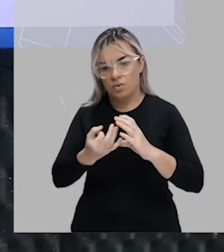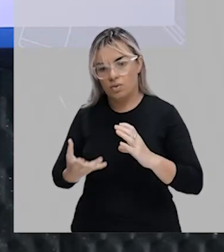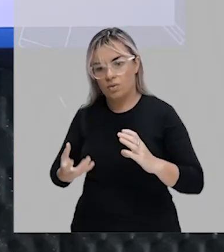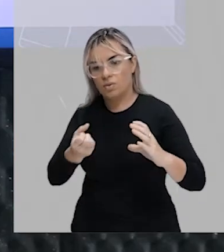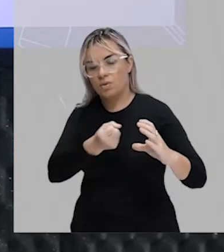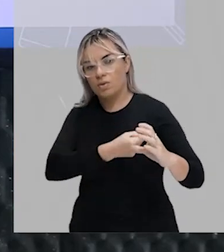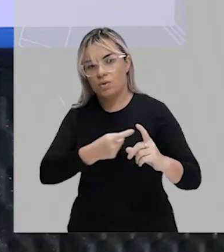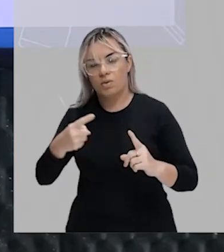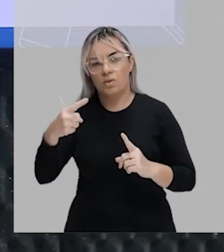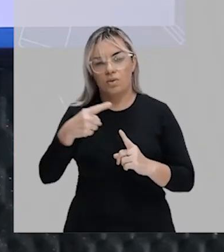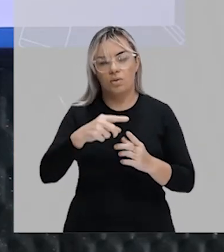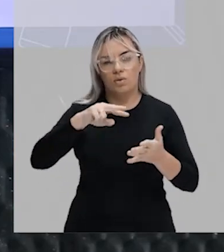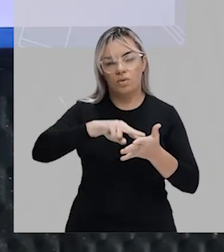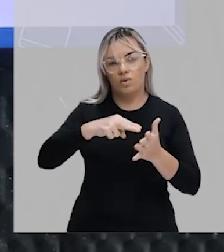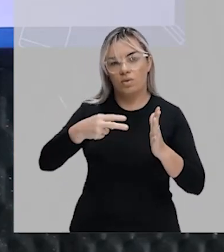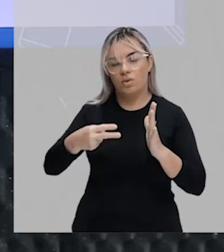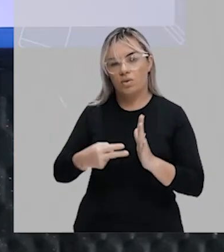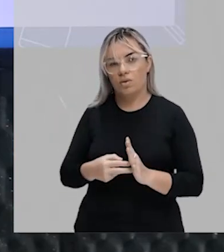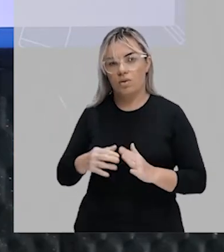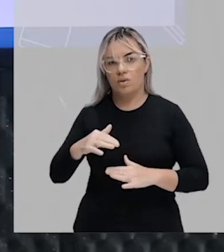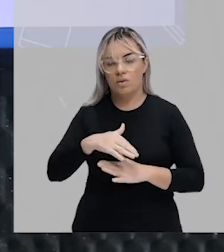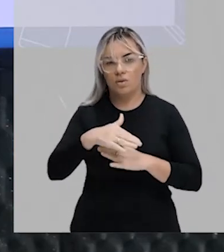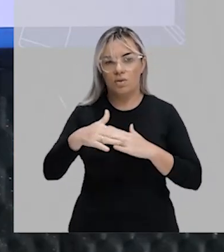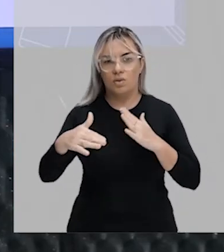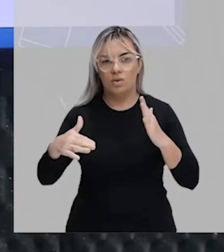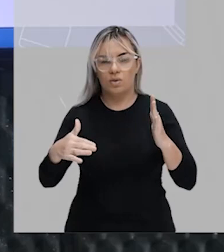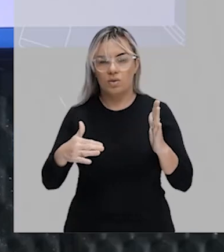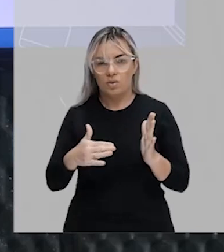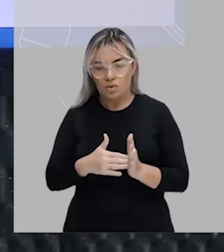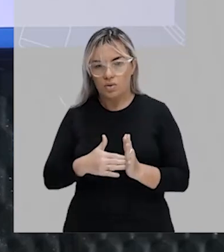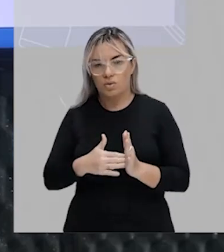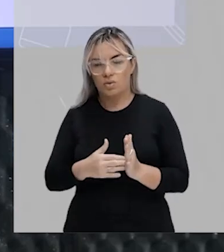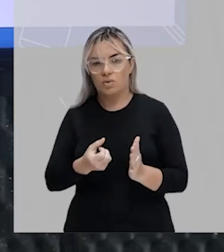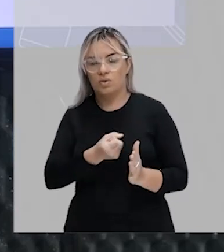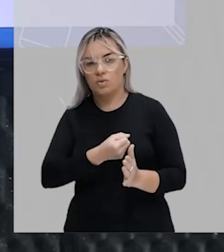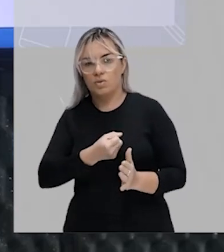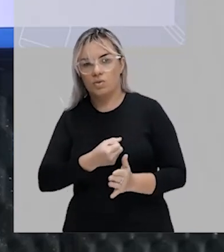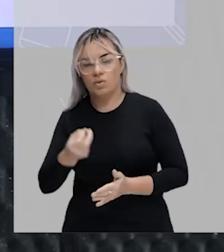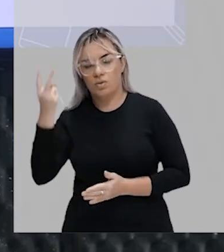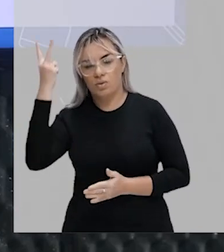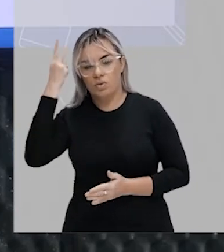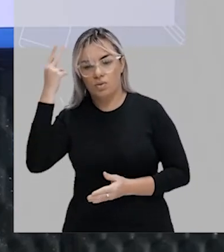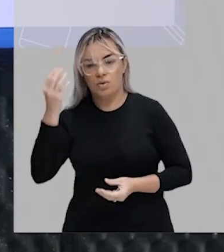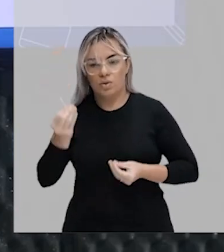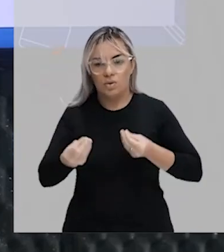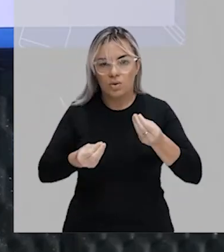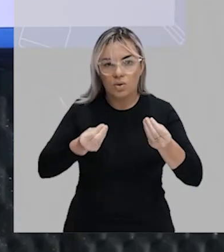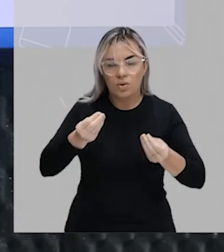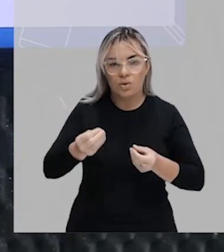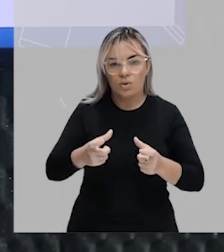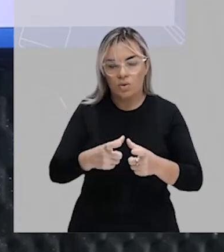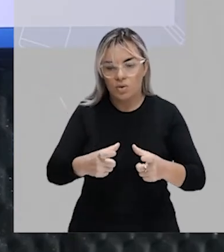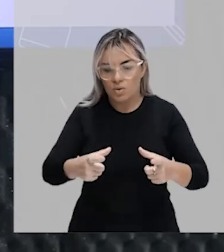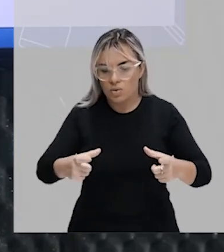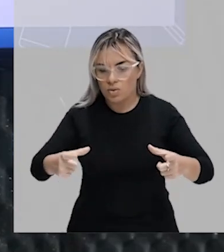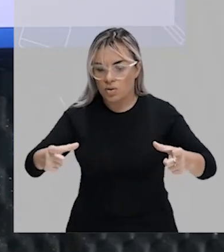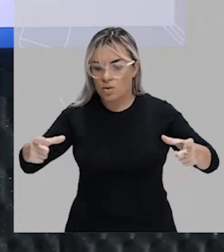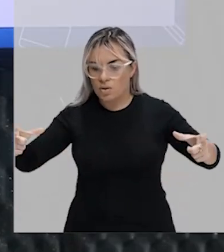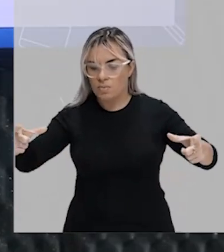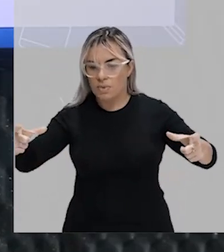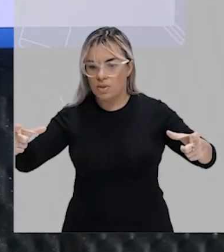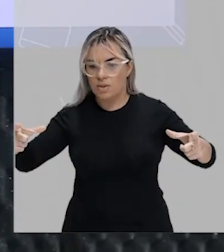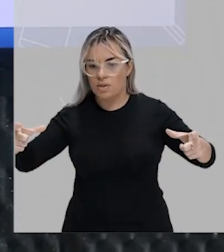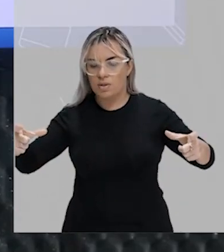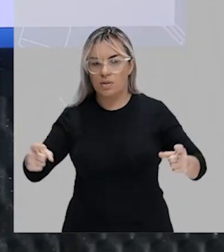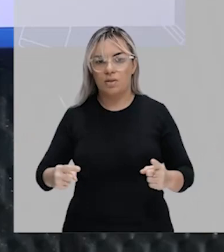inteiros, significa dizer que tudo que vale lá para os naturais, como os inteiros é uma ampliação dos naturais,